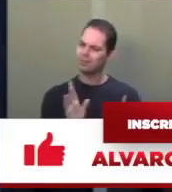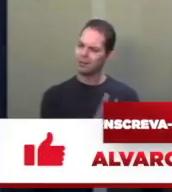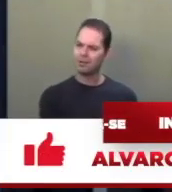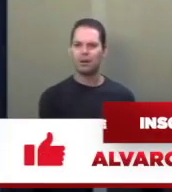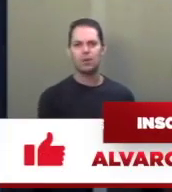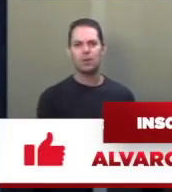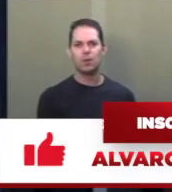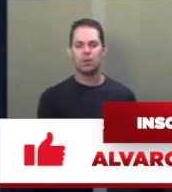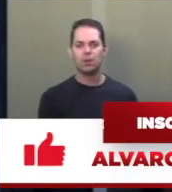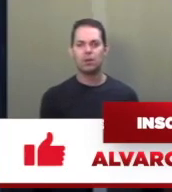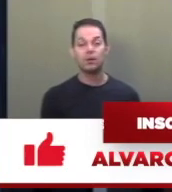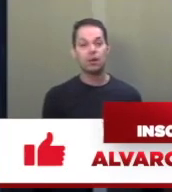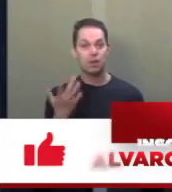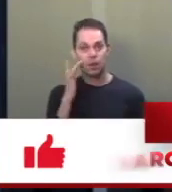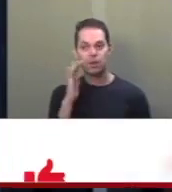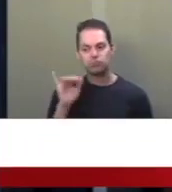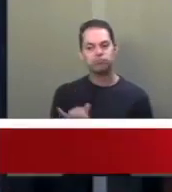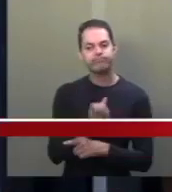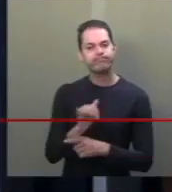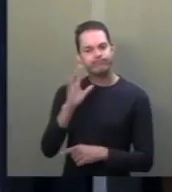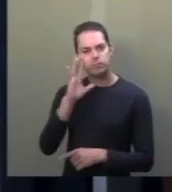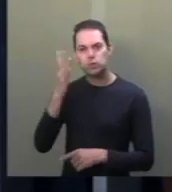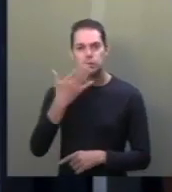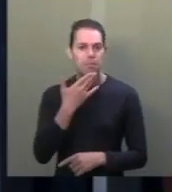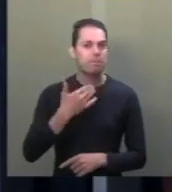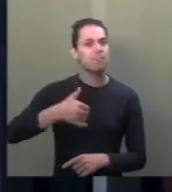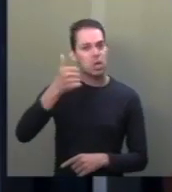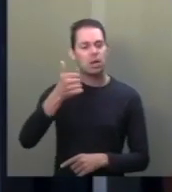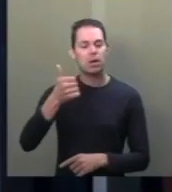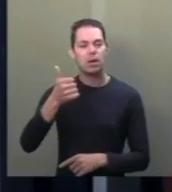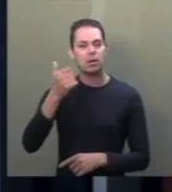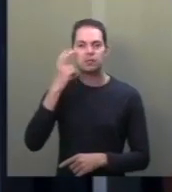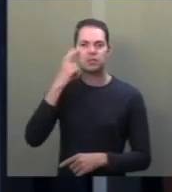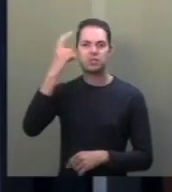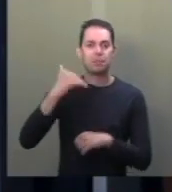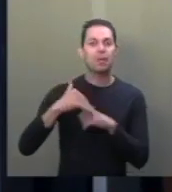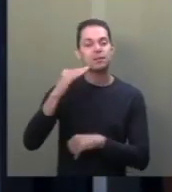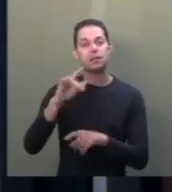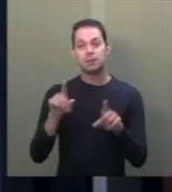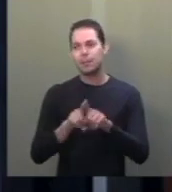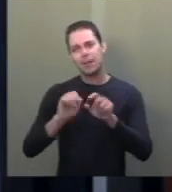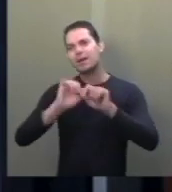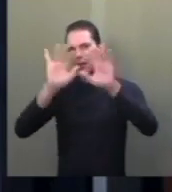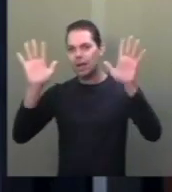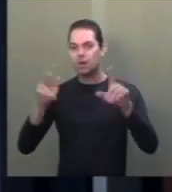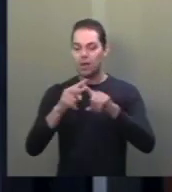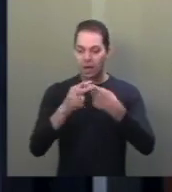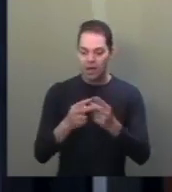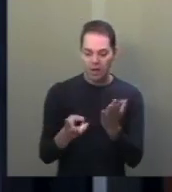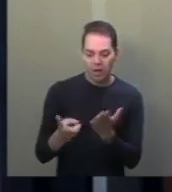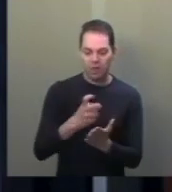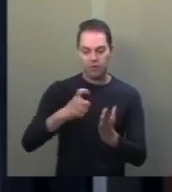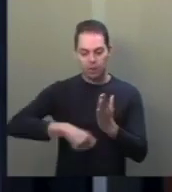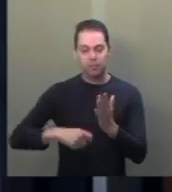Creio que esta é a alternativa mais eficaz e inteligente. E, evidentemente, a reforma tributária